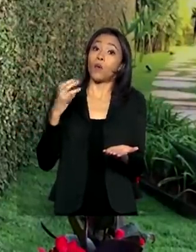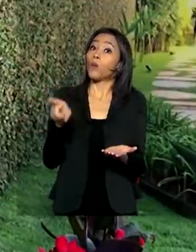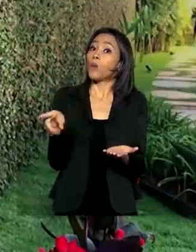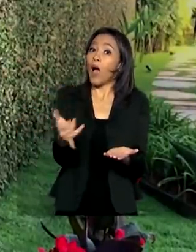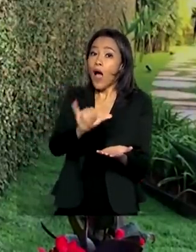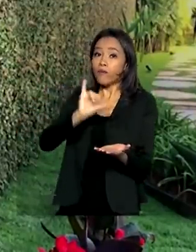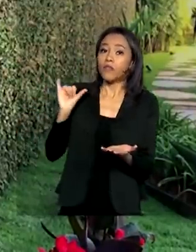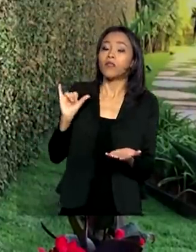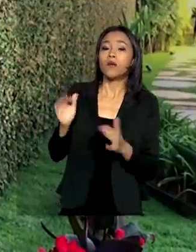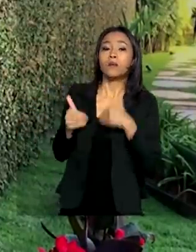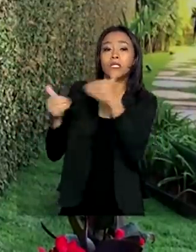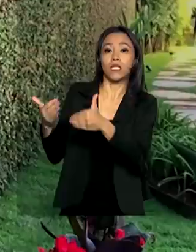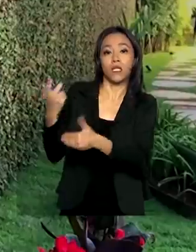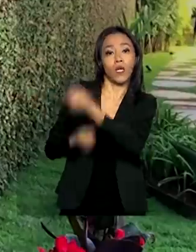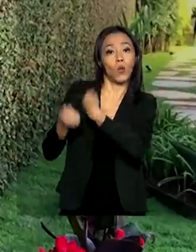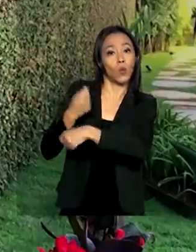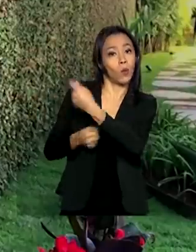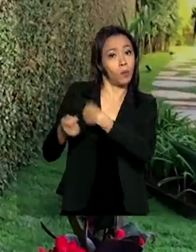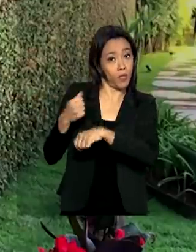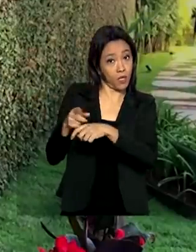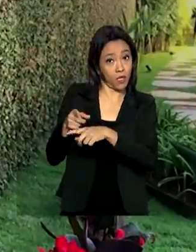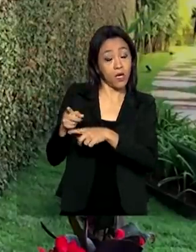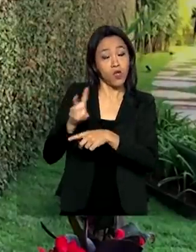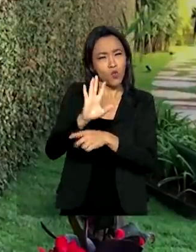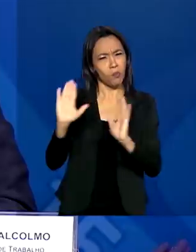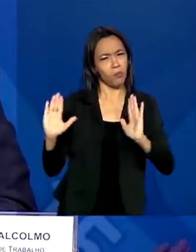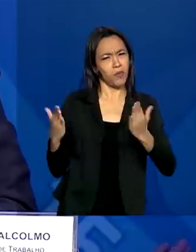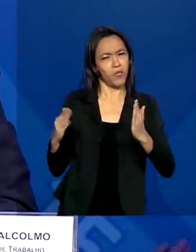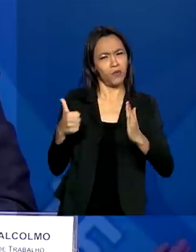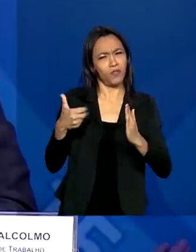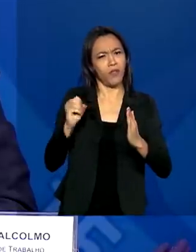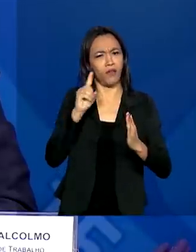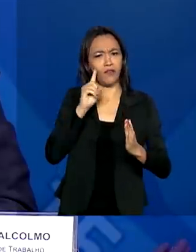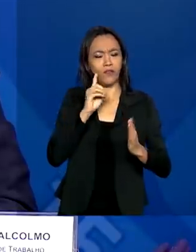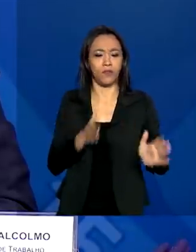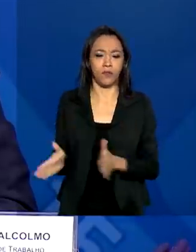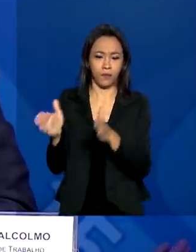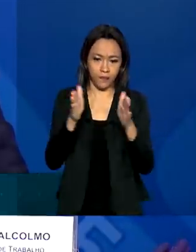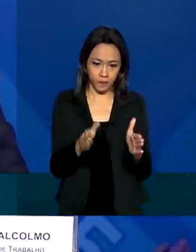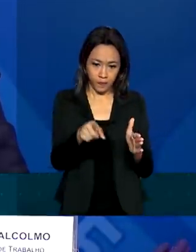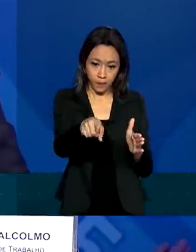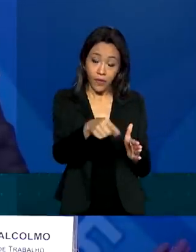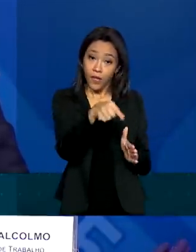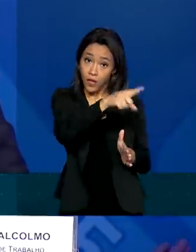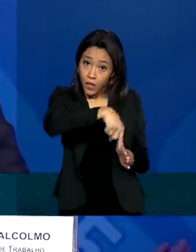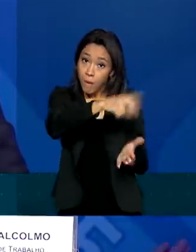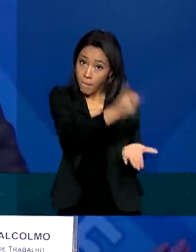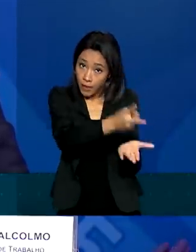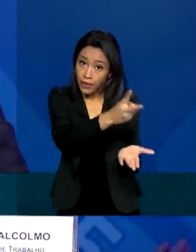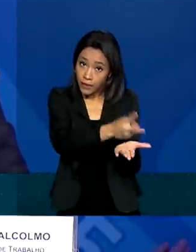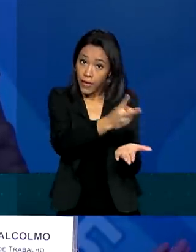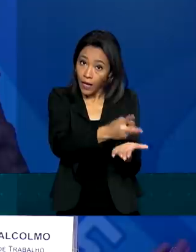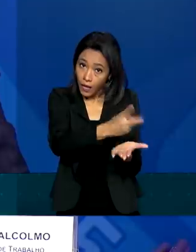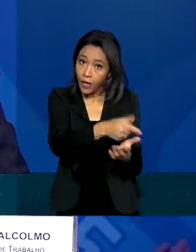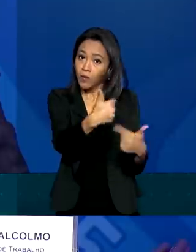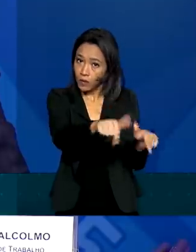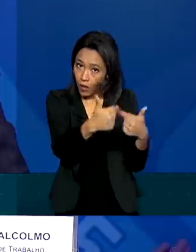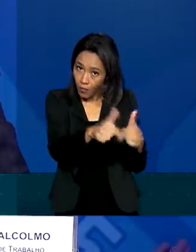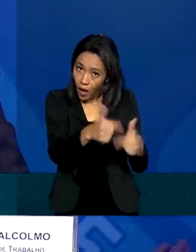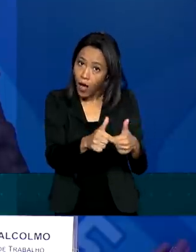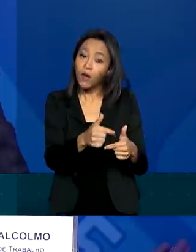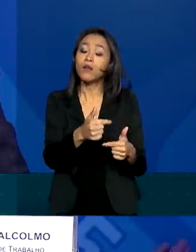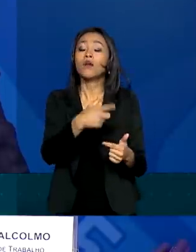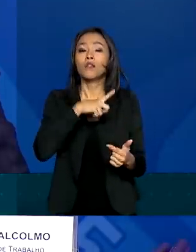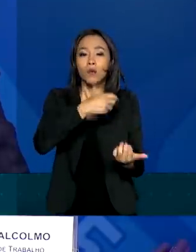Ministério da Economia num prazo de 10 dias. Então, o trabalhador, ele mantém o seu vínculo de emprego, ele recebe o